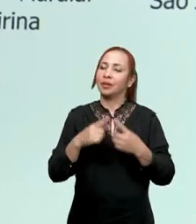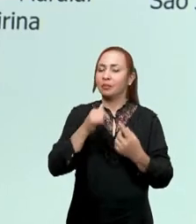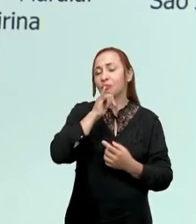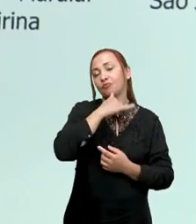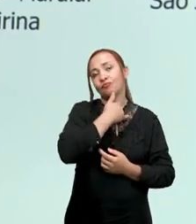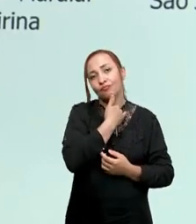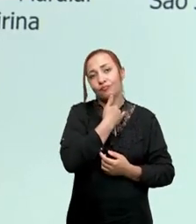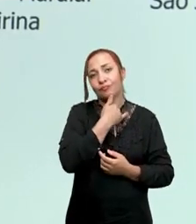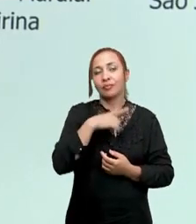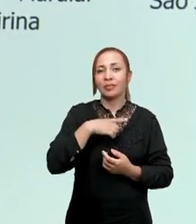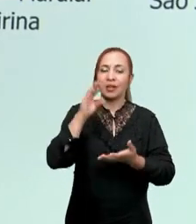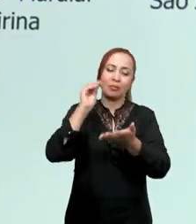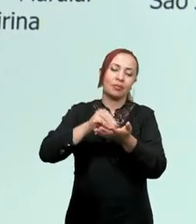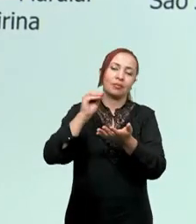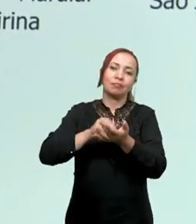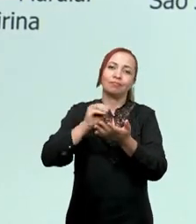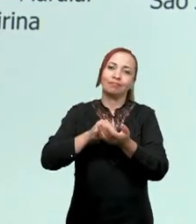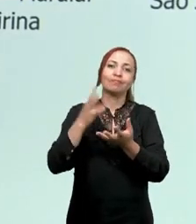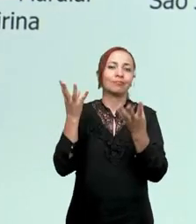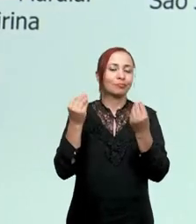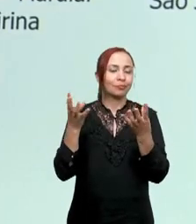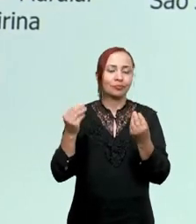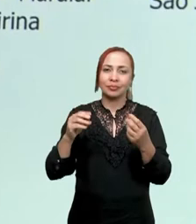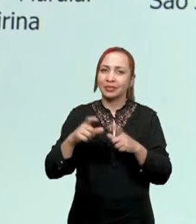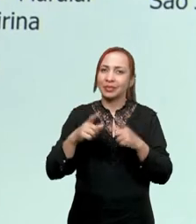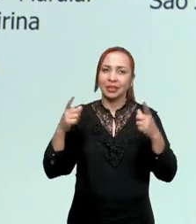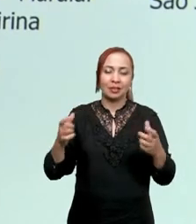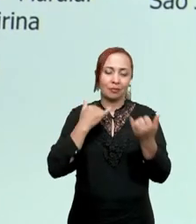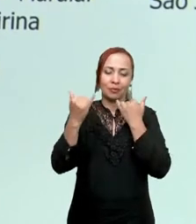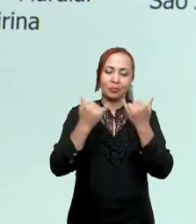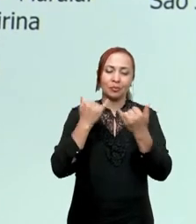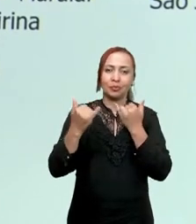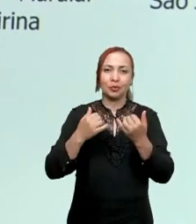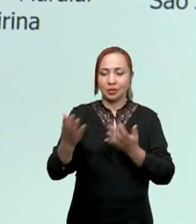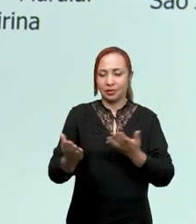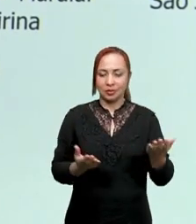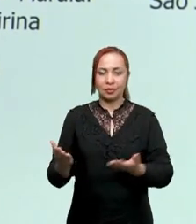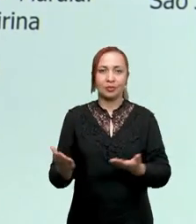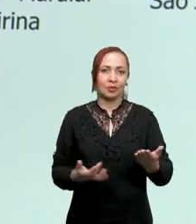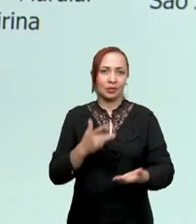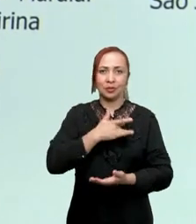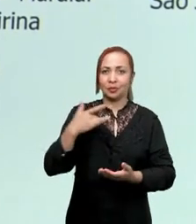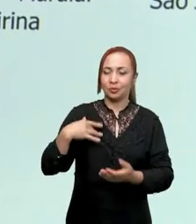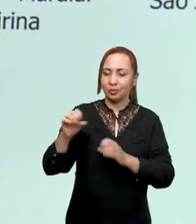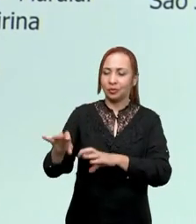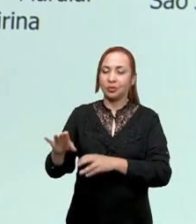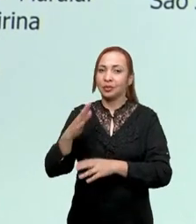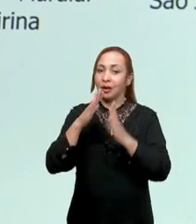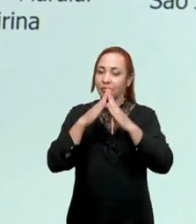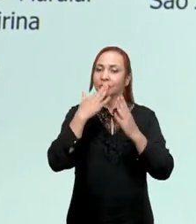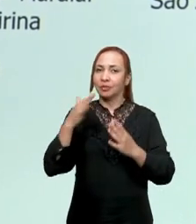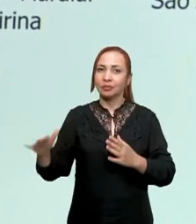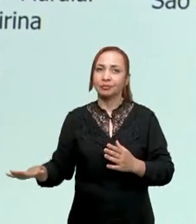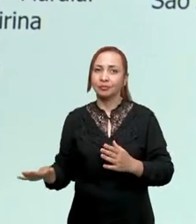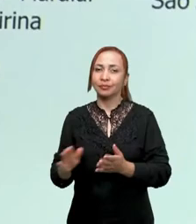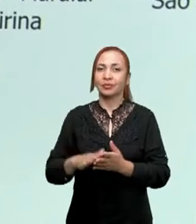Infelizmente, existe um déficit enorme em relação às informações desses serviços de saúde, educação e creche para comunidades